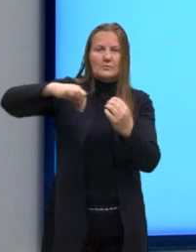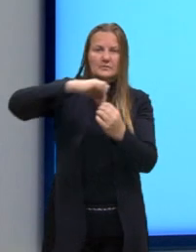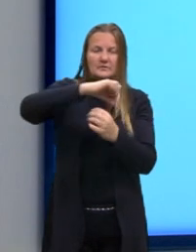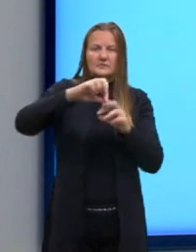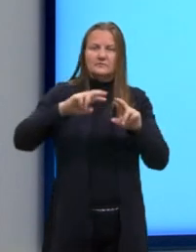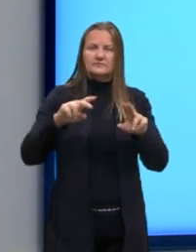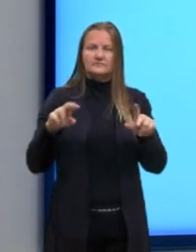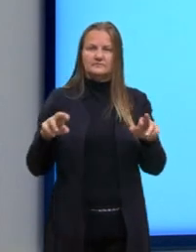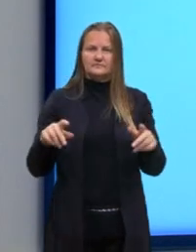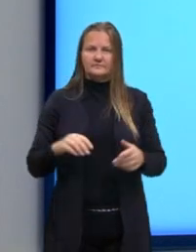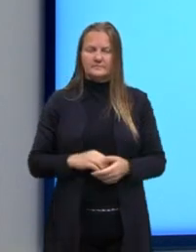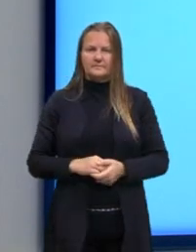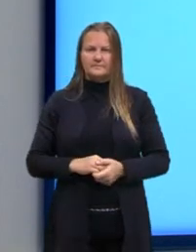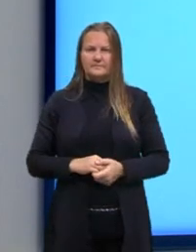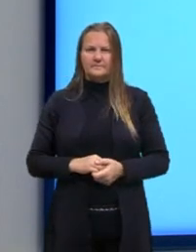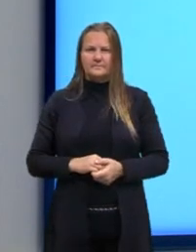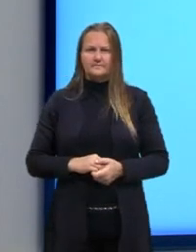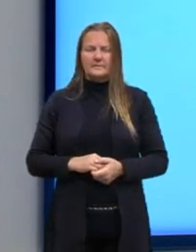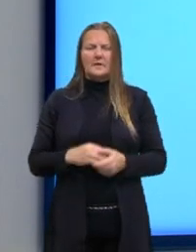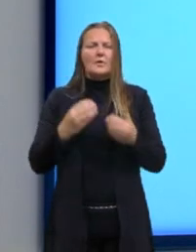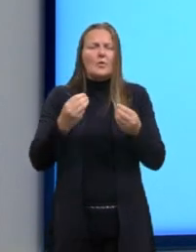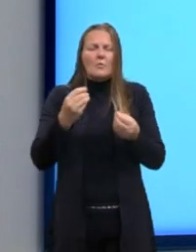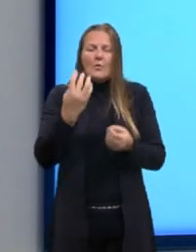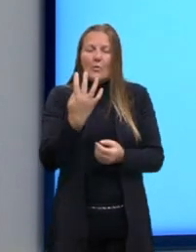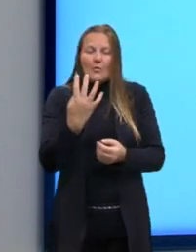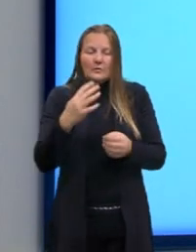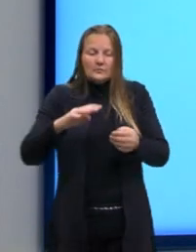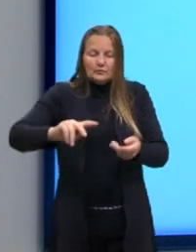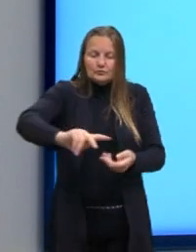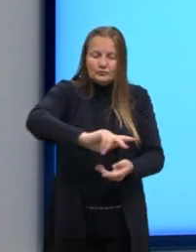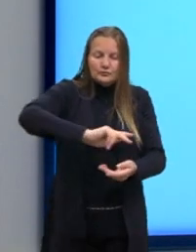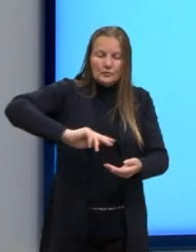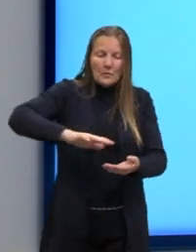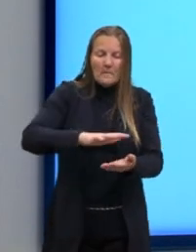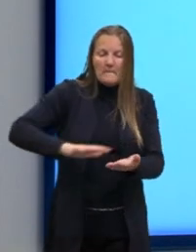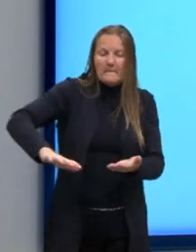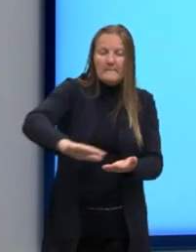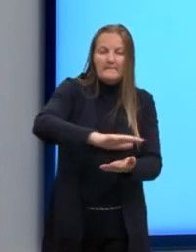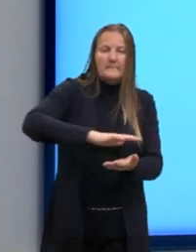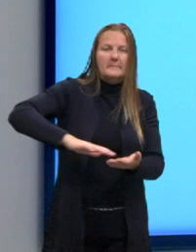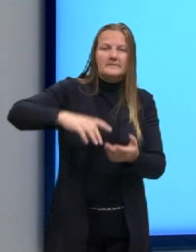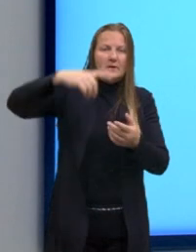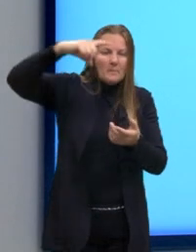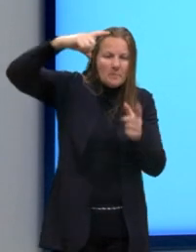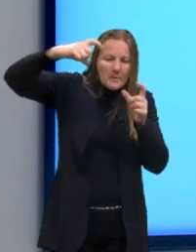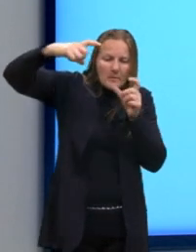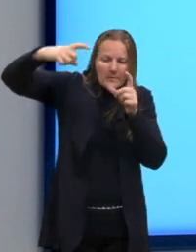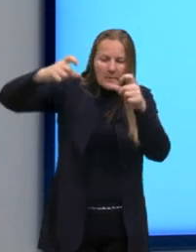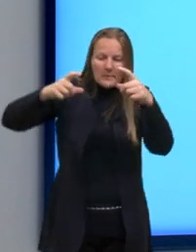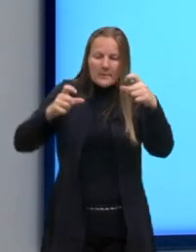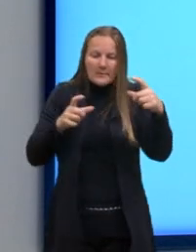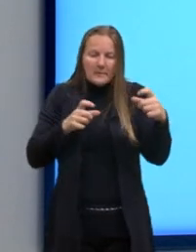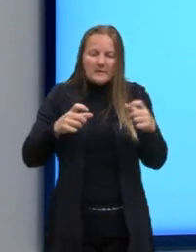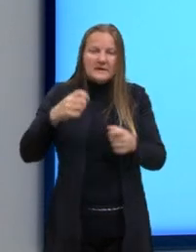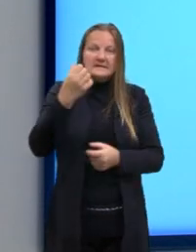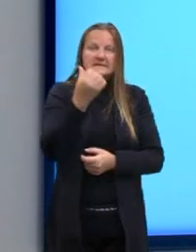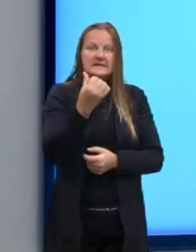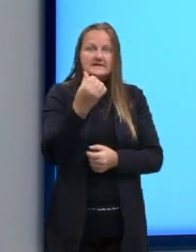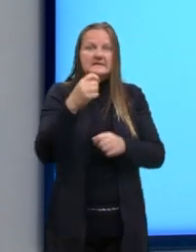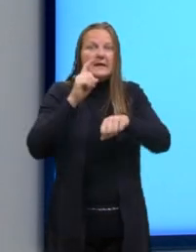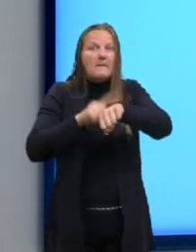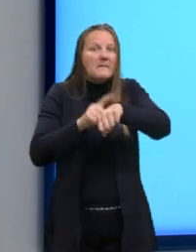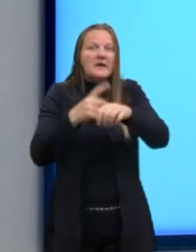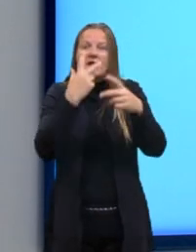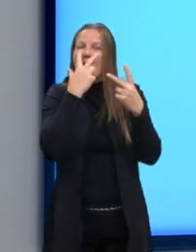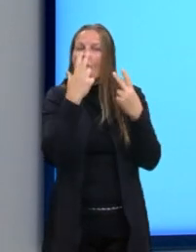quatro satélites, então, em cada plano, de modo a garantir que pelo menos seis satélites vão conseguir enxergar